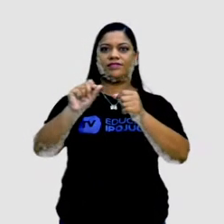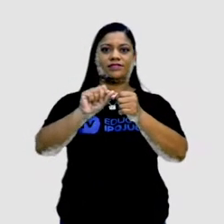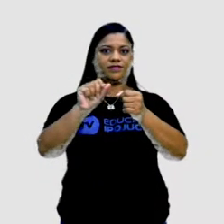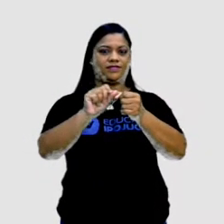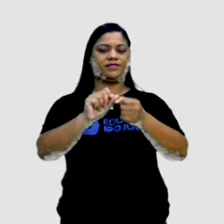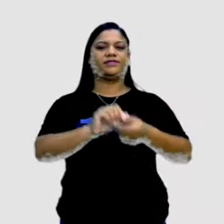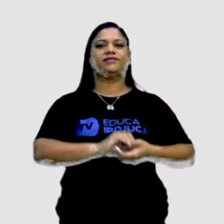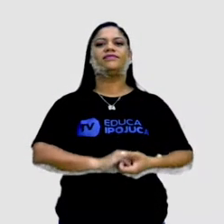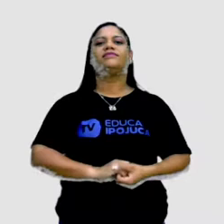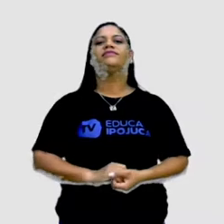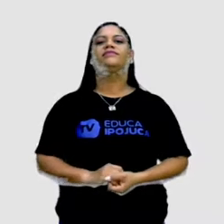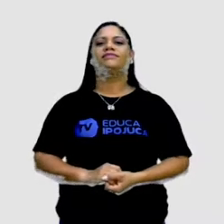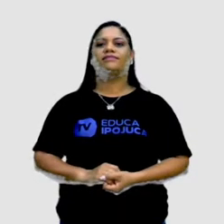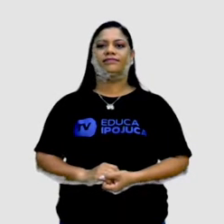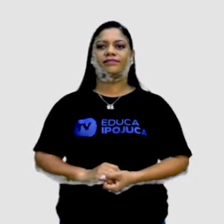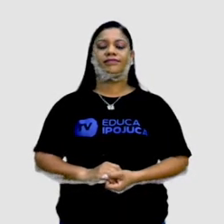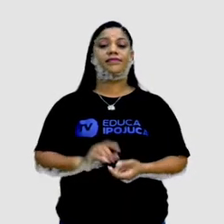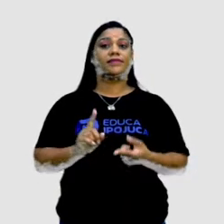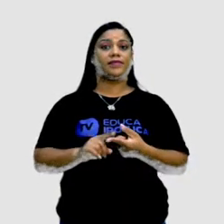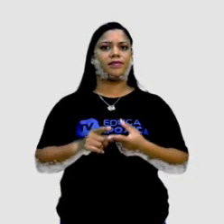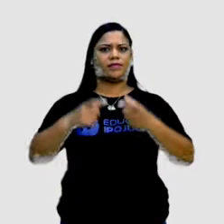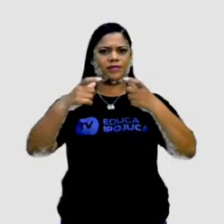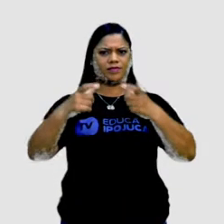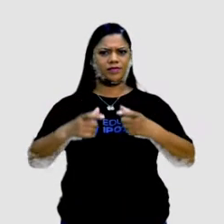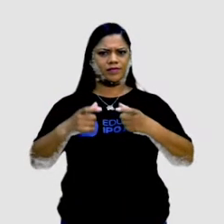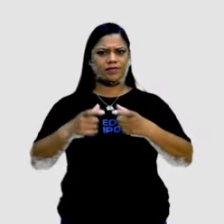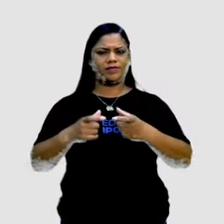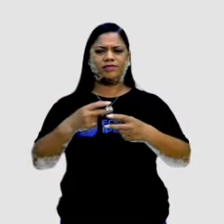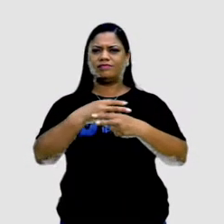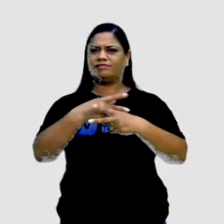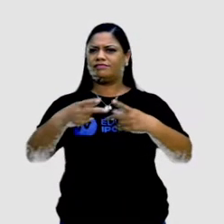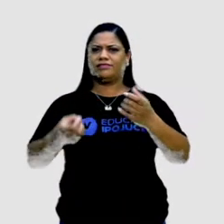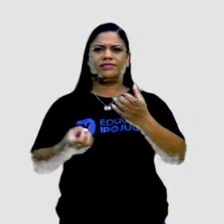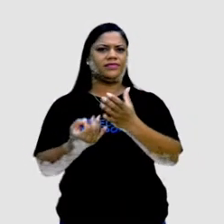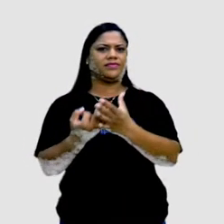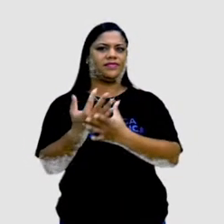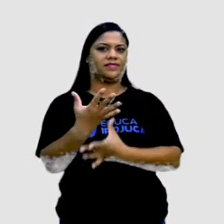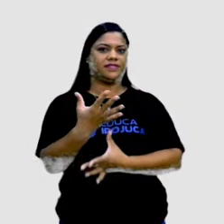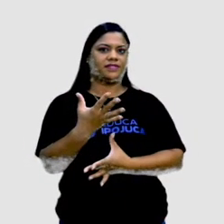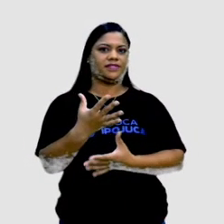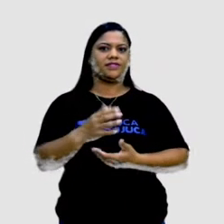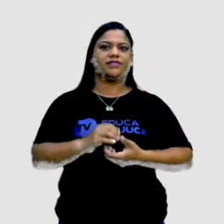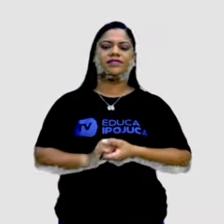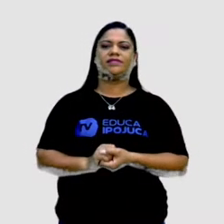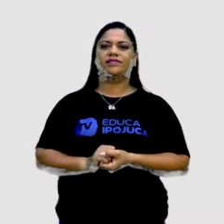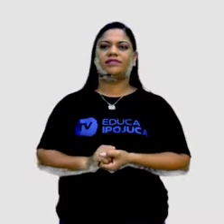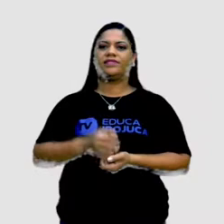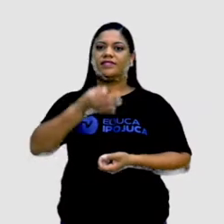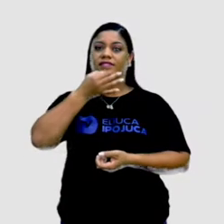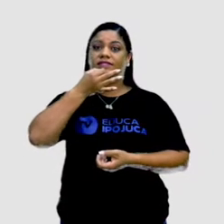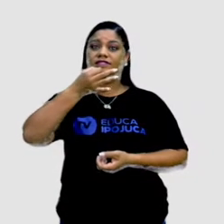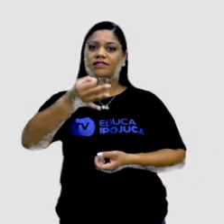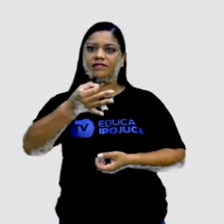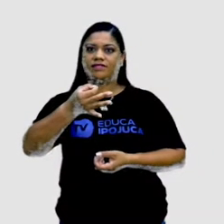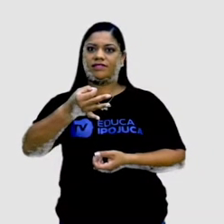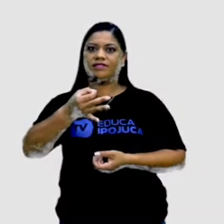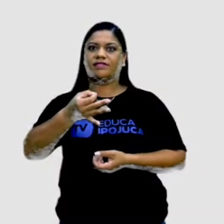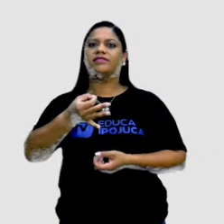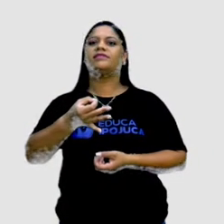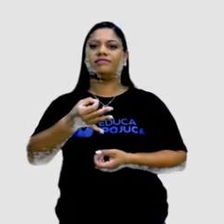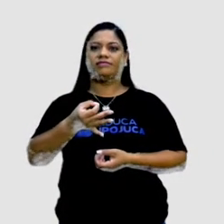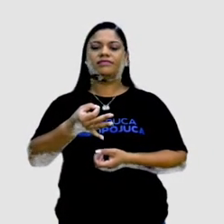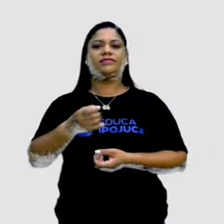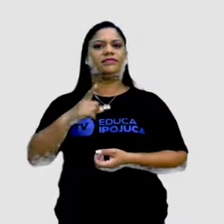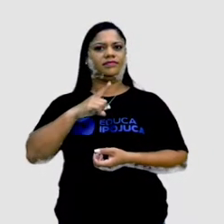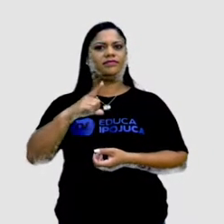produz a foto, retrata um momento, uma determinada situação, né? Visa criticar algo e gerar uma